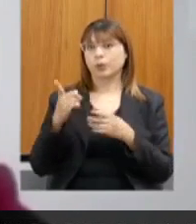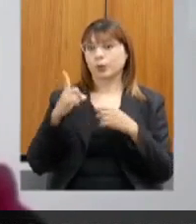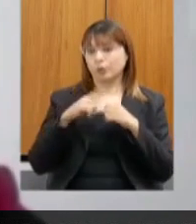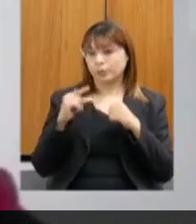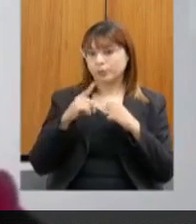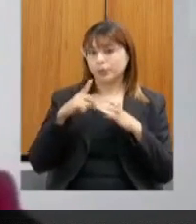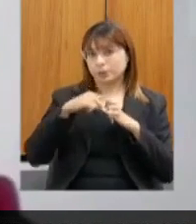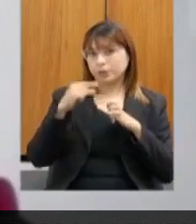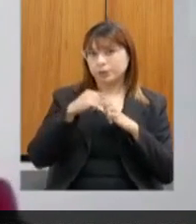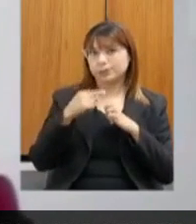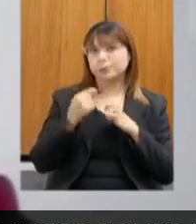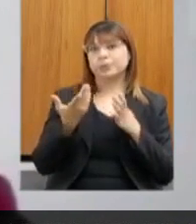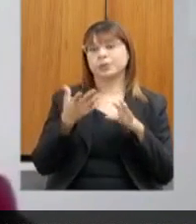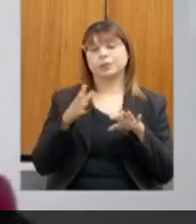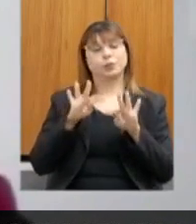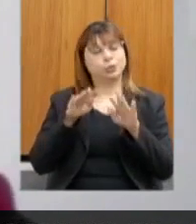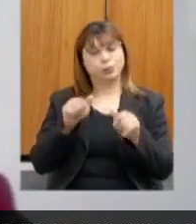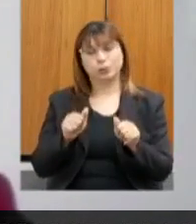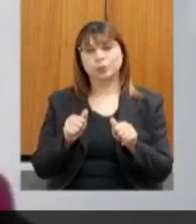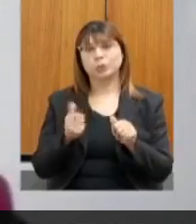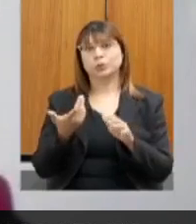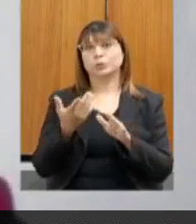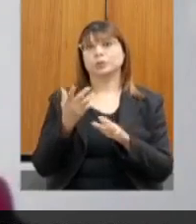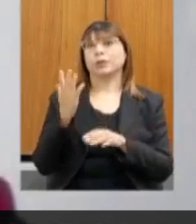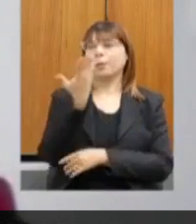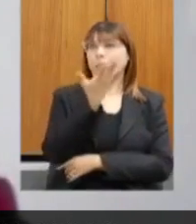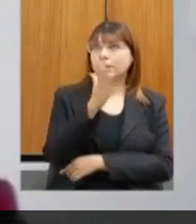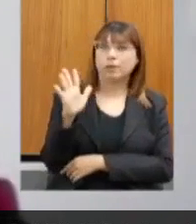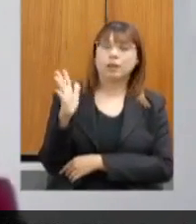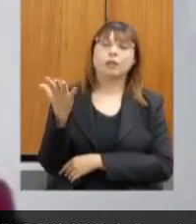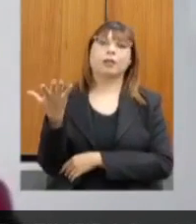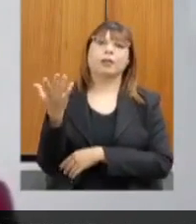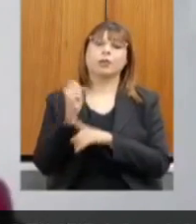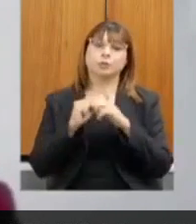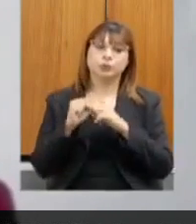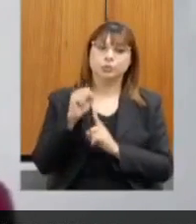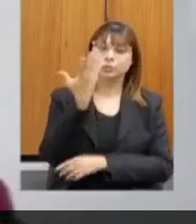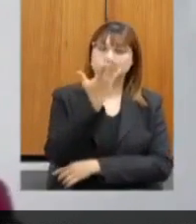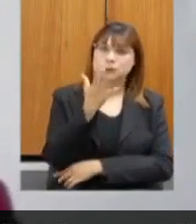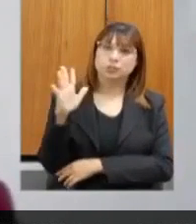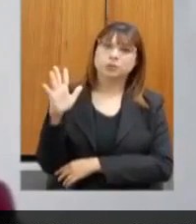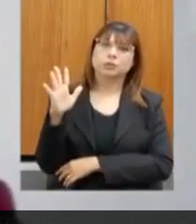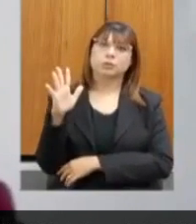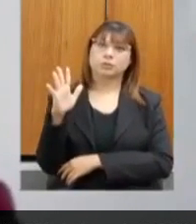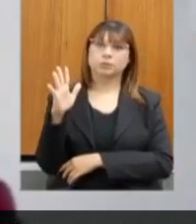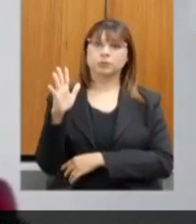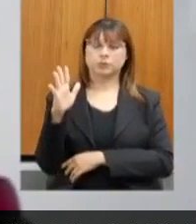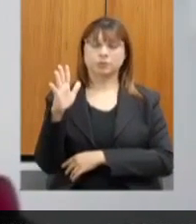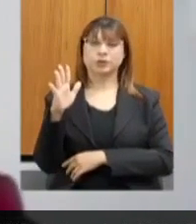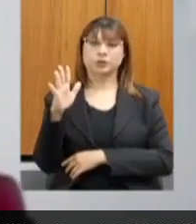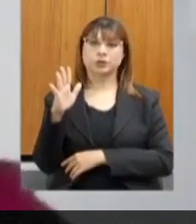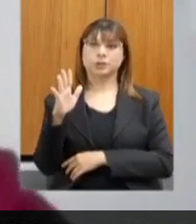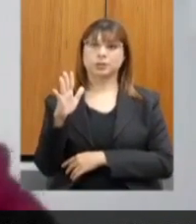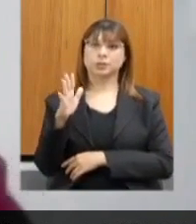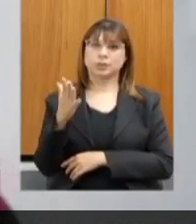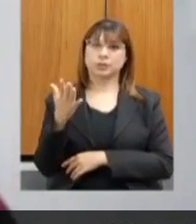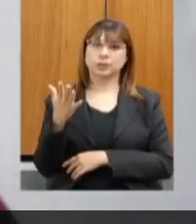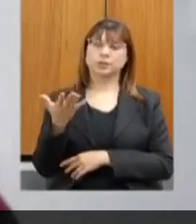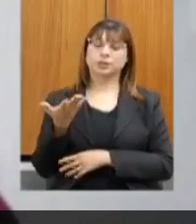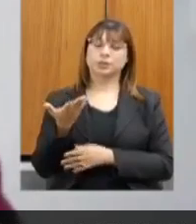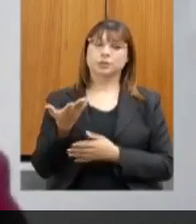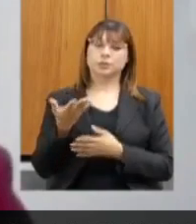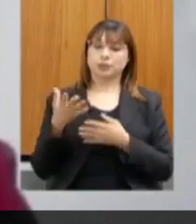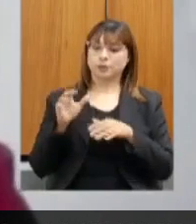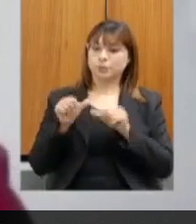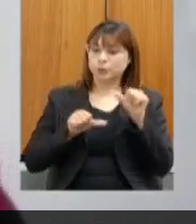empreendimentos ambientais, socioambientais, ou seja, de produção que também afetam diretamente o modo de